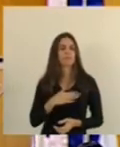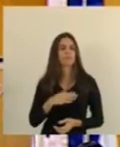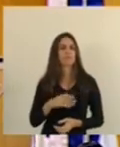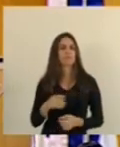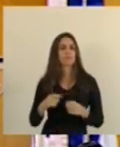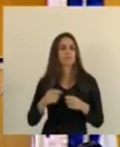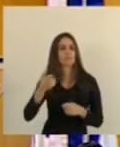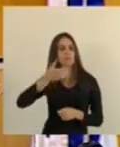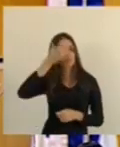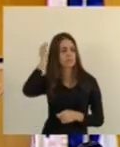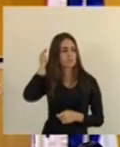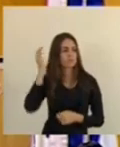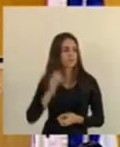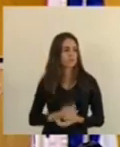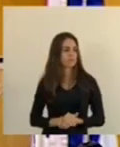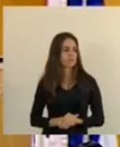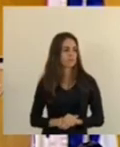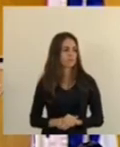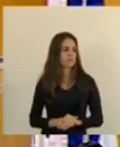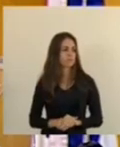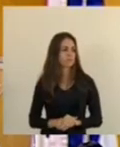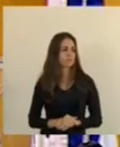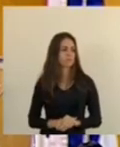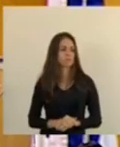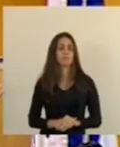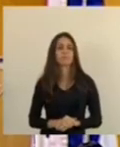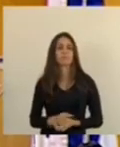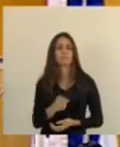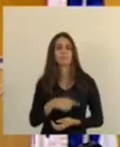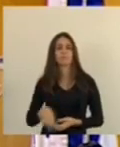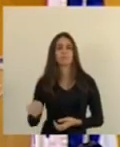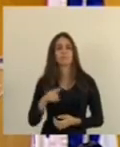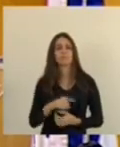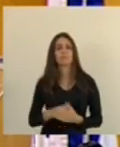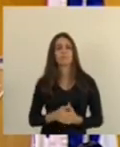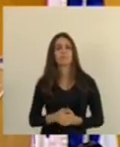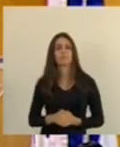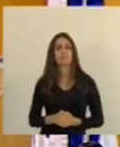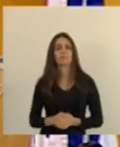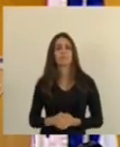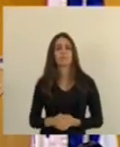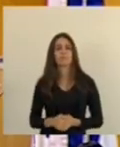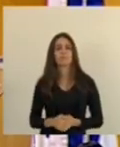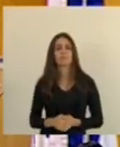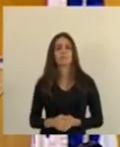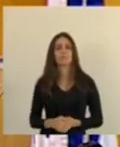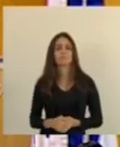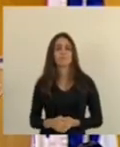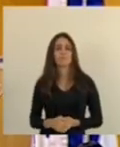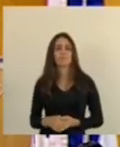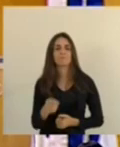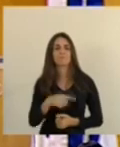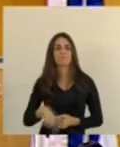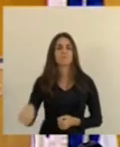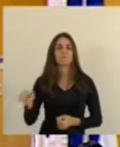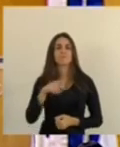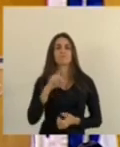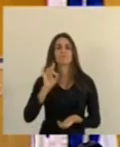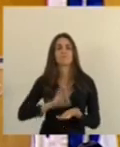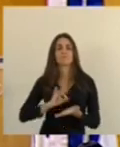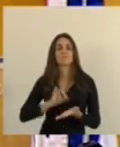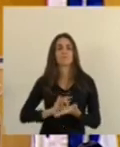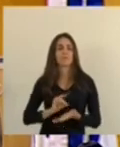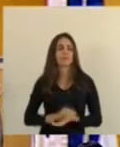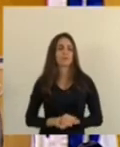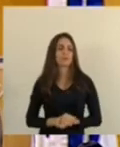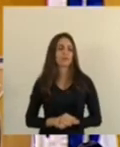essa alegria mas acabou não tendo e eu fiquei triste por ele verdade verdade bom